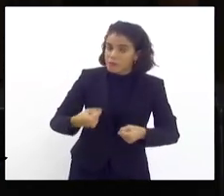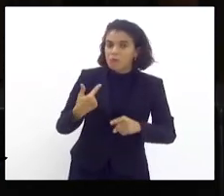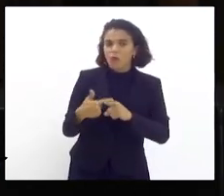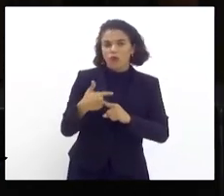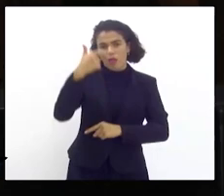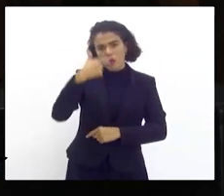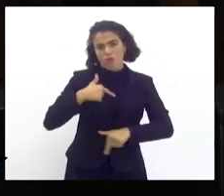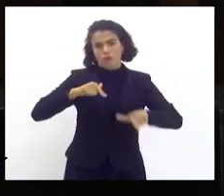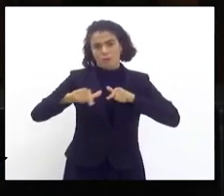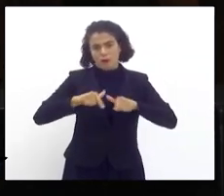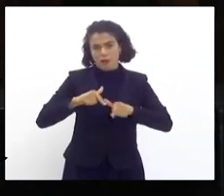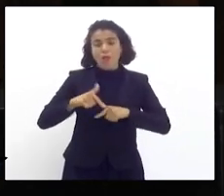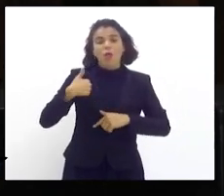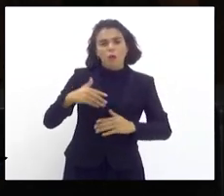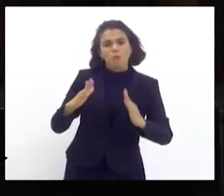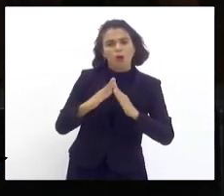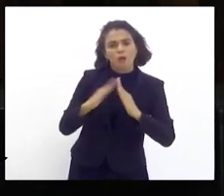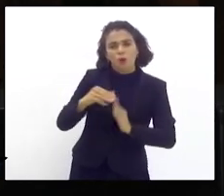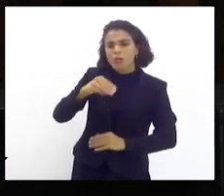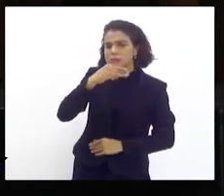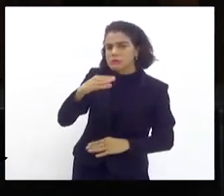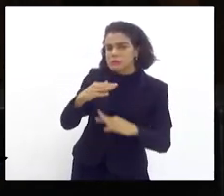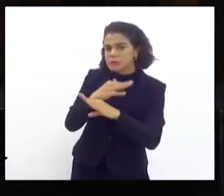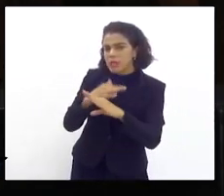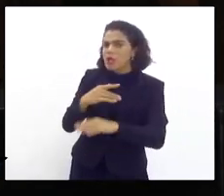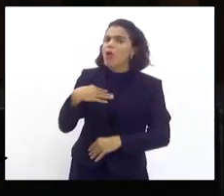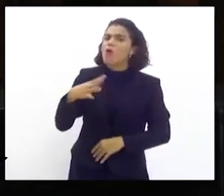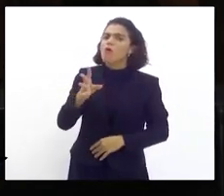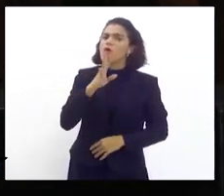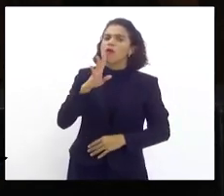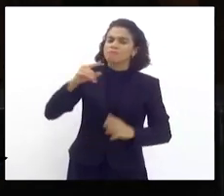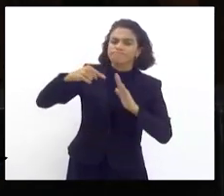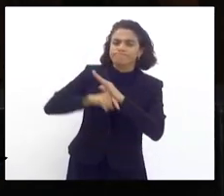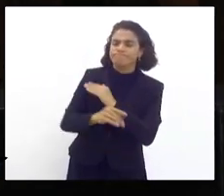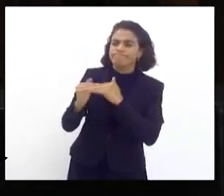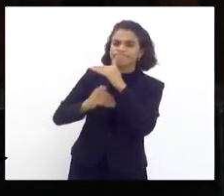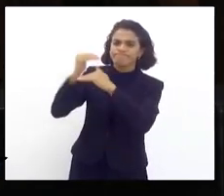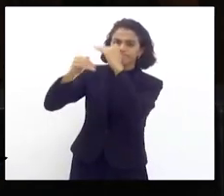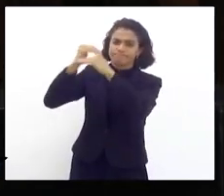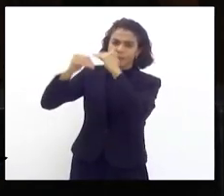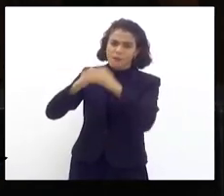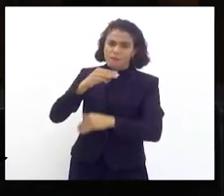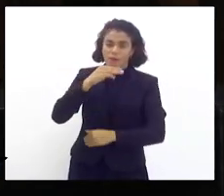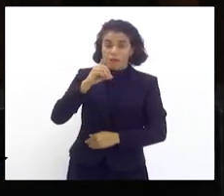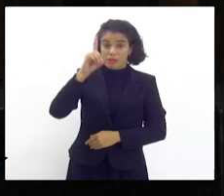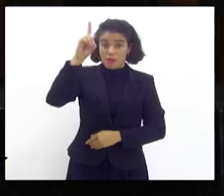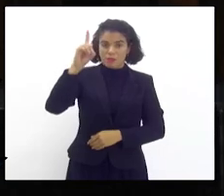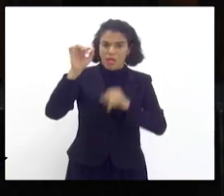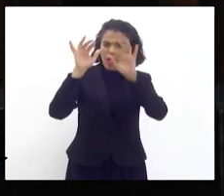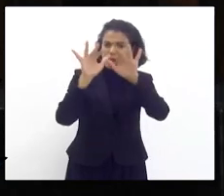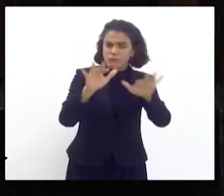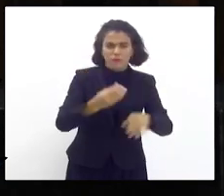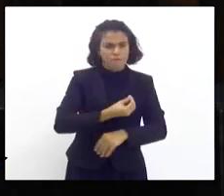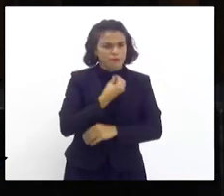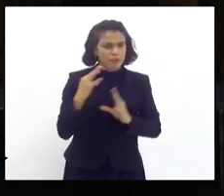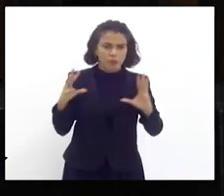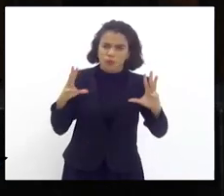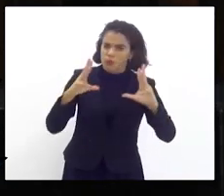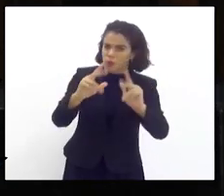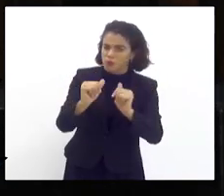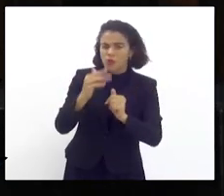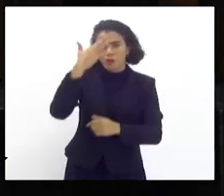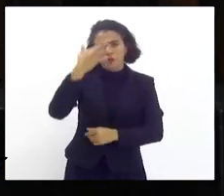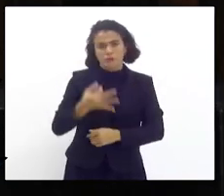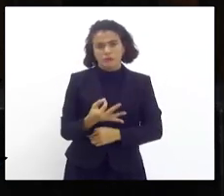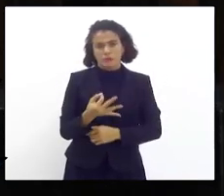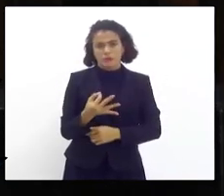trabalhei sou morador da cidade e sei do avanço que Mangaratiba está tendo nos últimos anos. Que Deus abençoe a vida de todos vocês e eu tenho